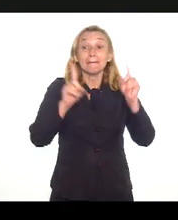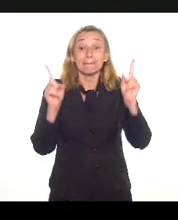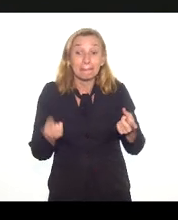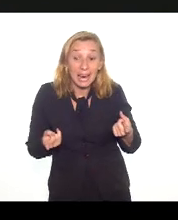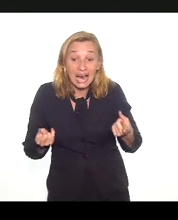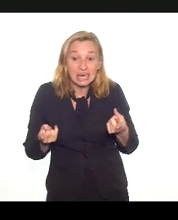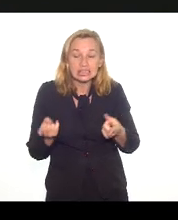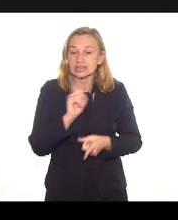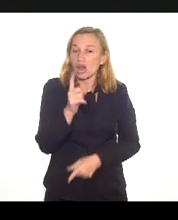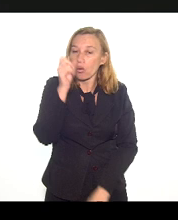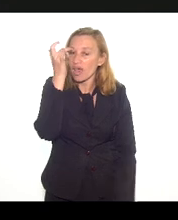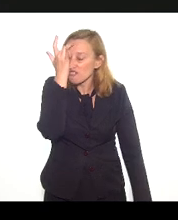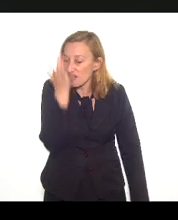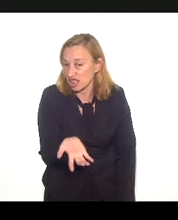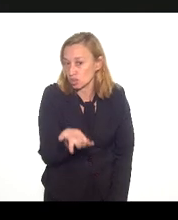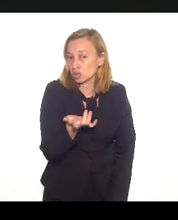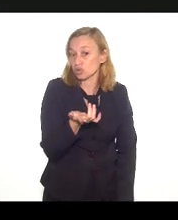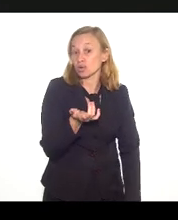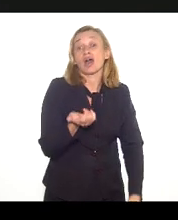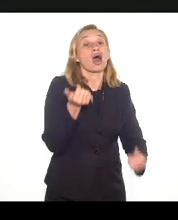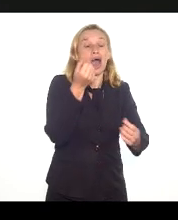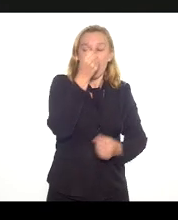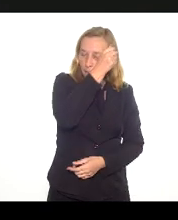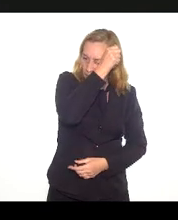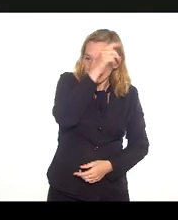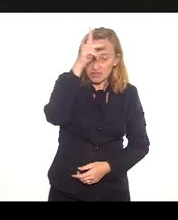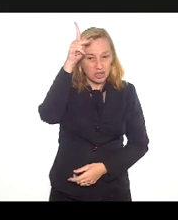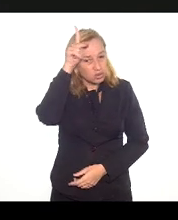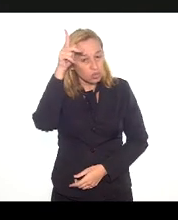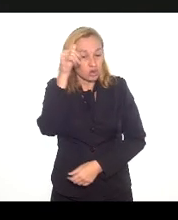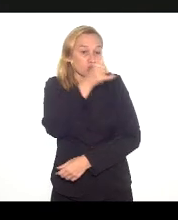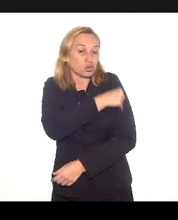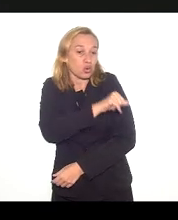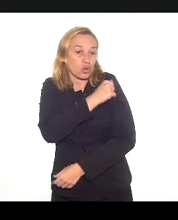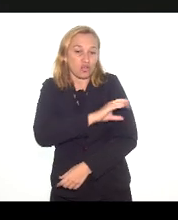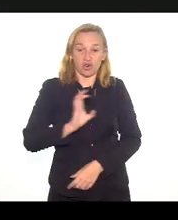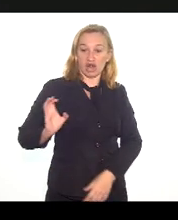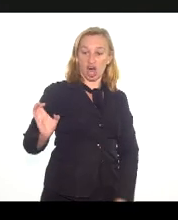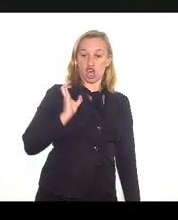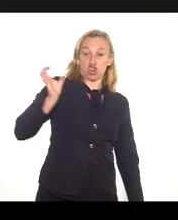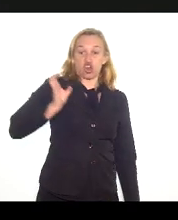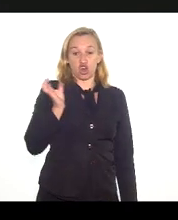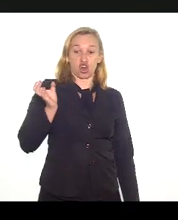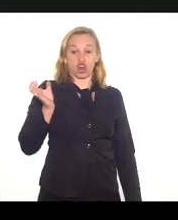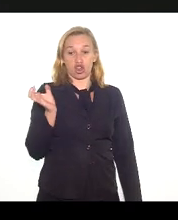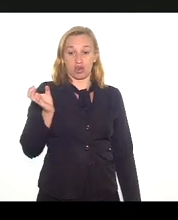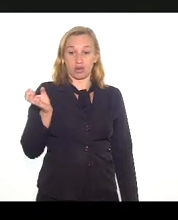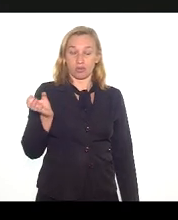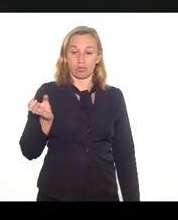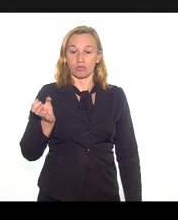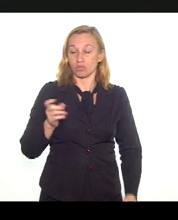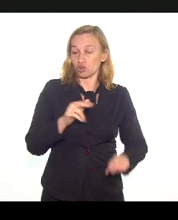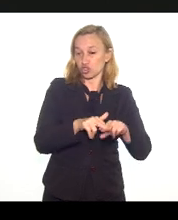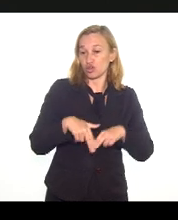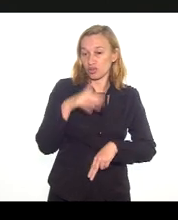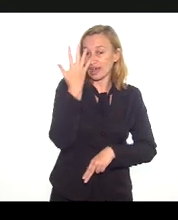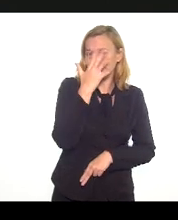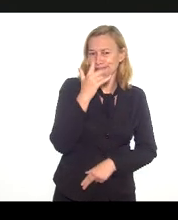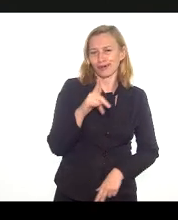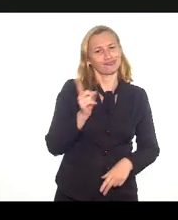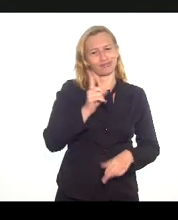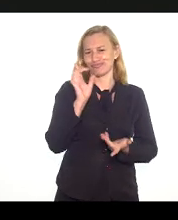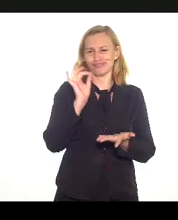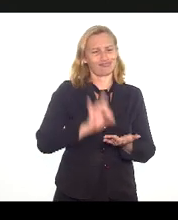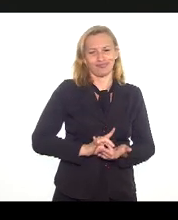não é fato que a Prefeitura do Rio fica rica no meio do Carnaval. isso é ridículo, não é realidade